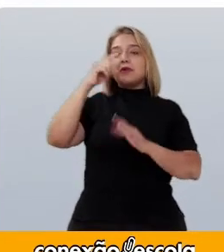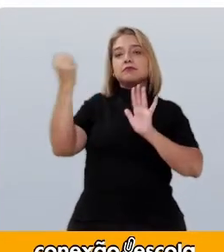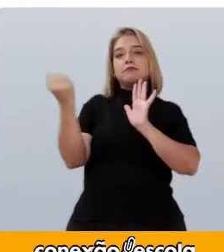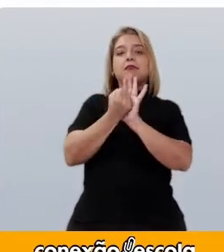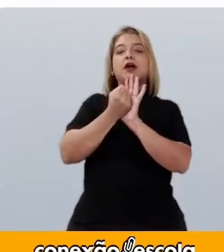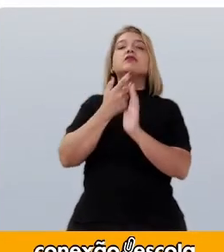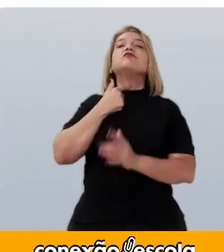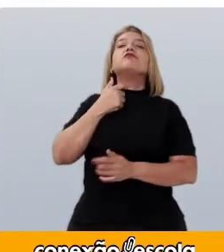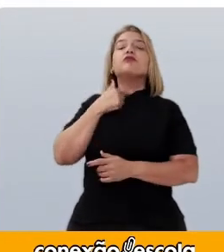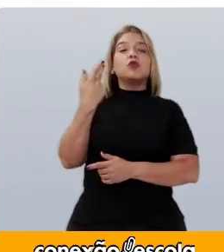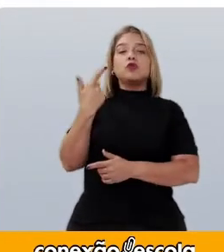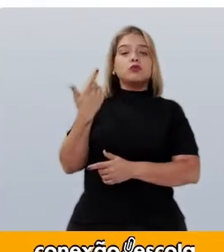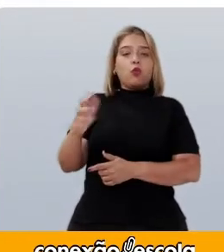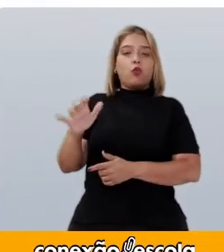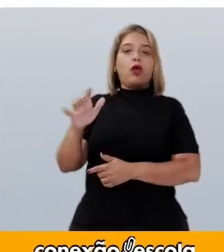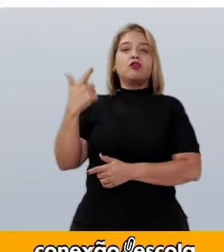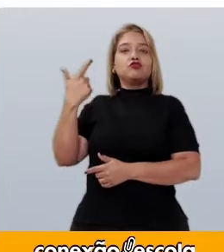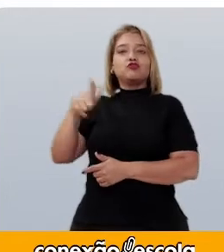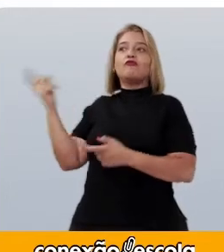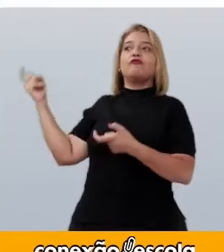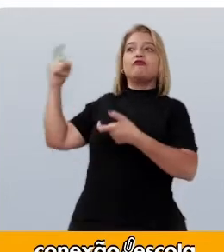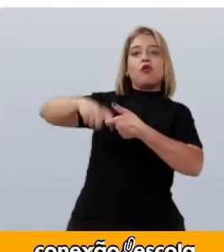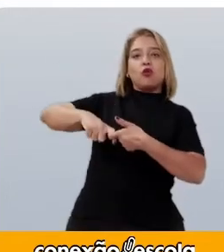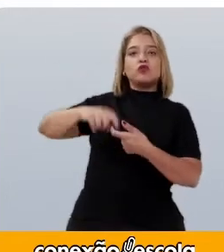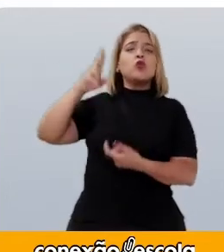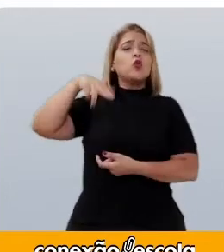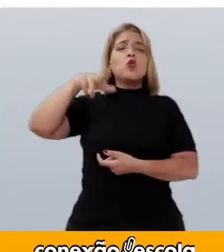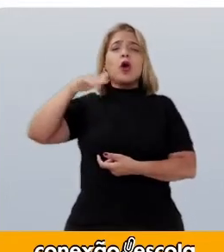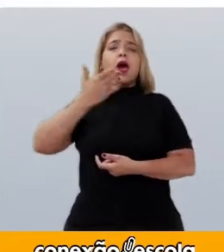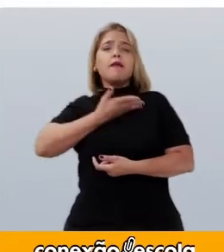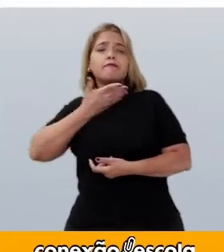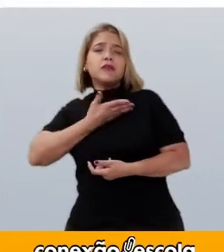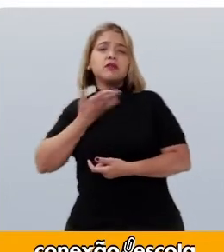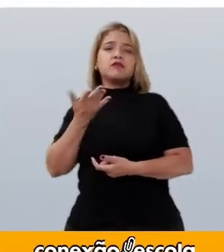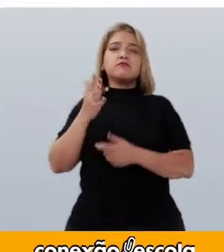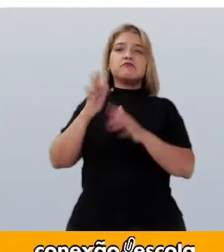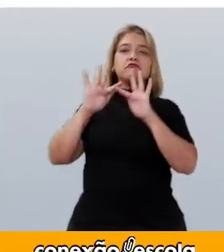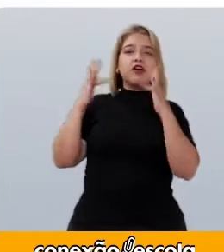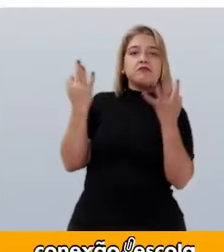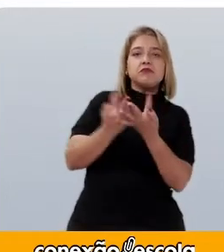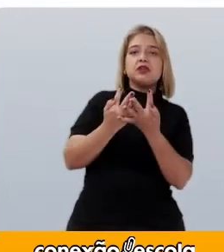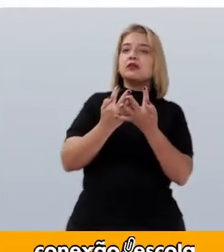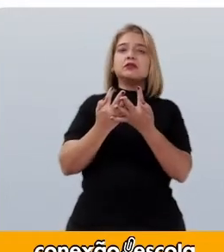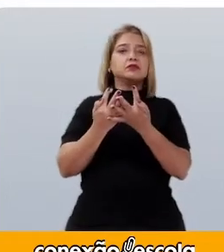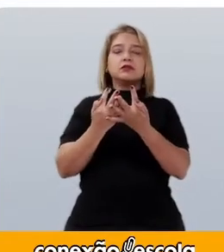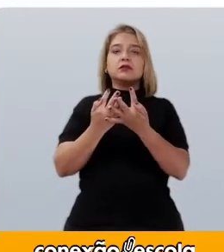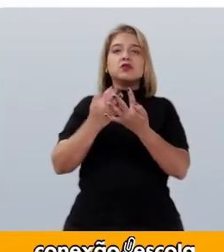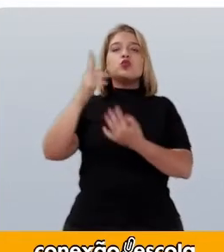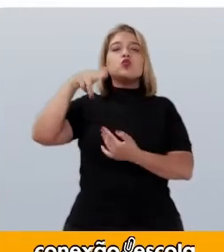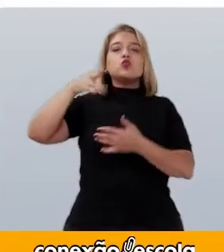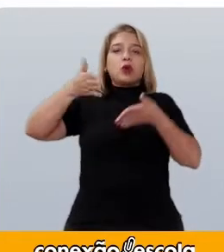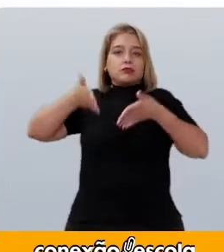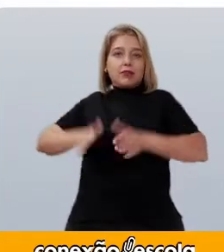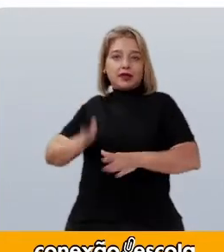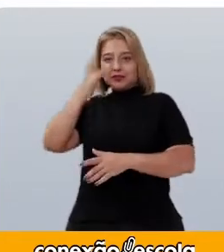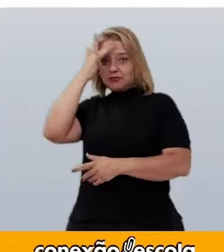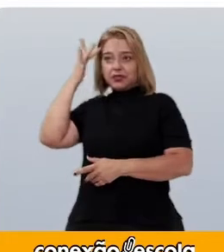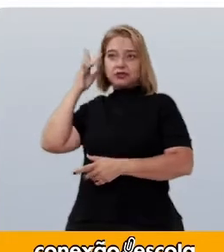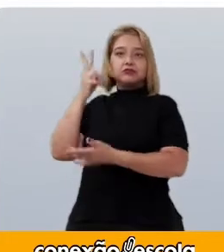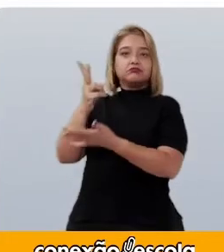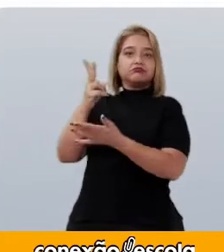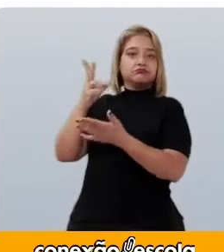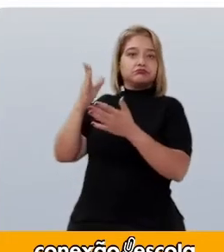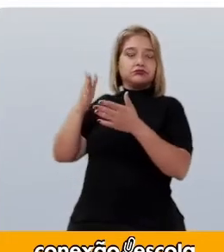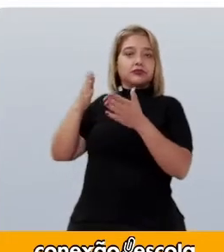visto Nunca mais Os amigos A família A terra natal Nunca mais No Brasil Os escravos Da